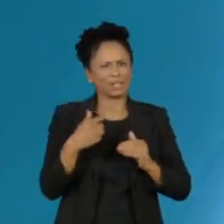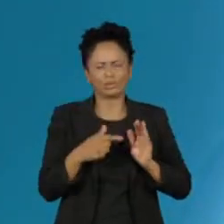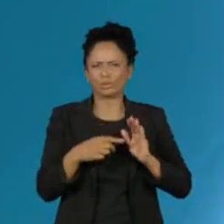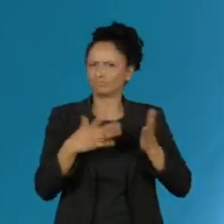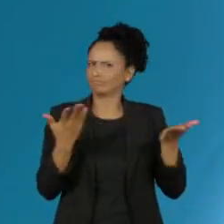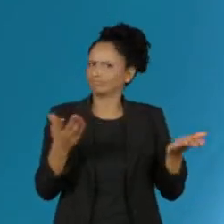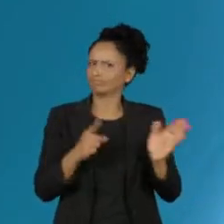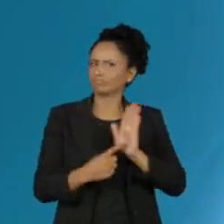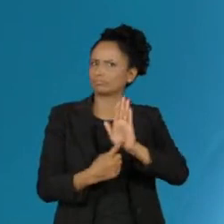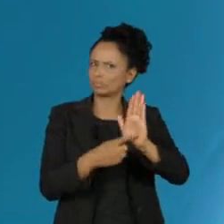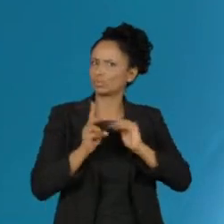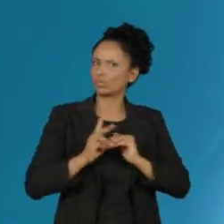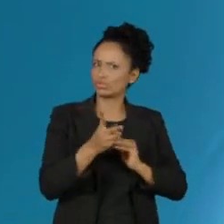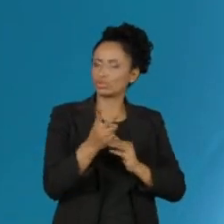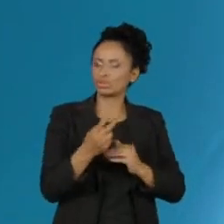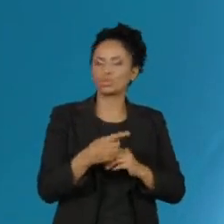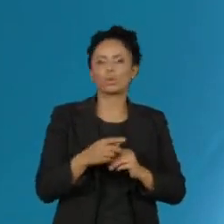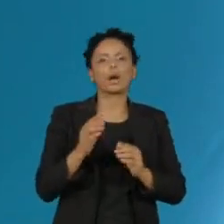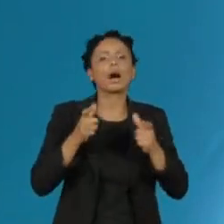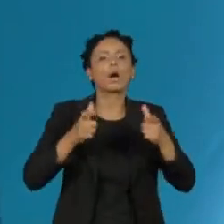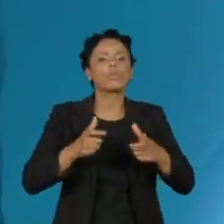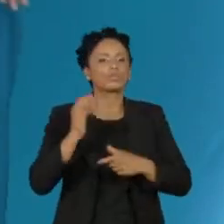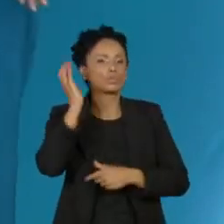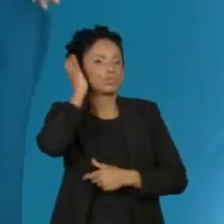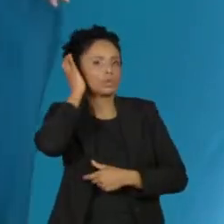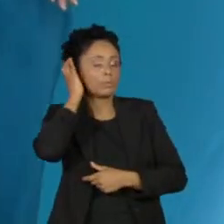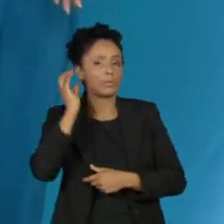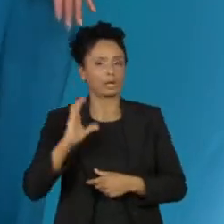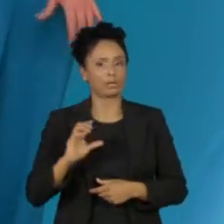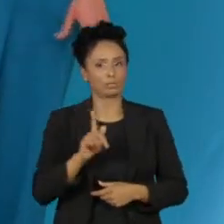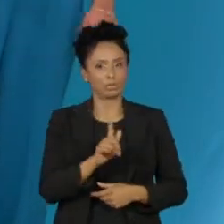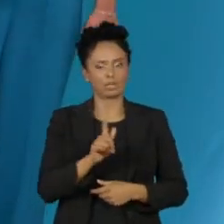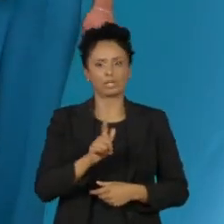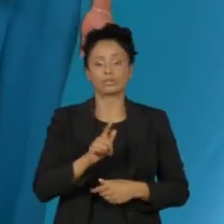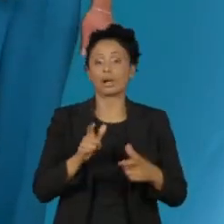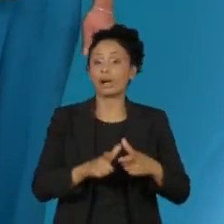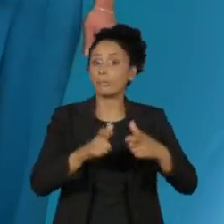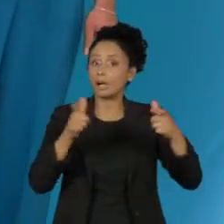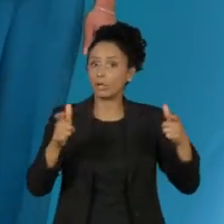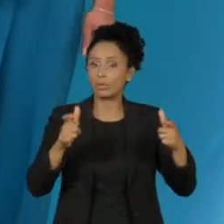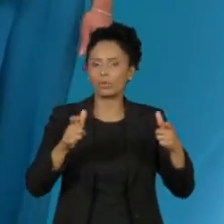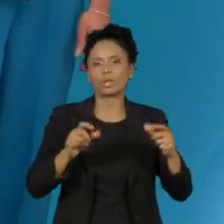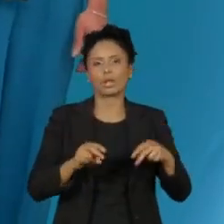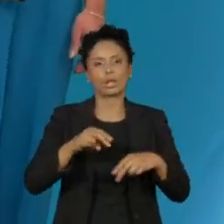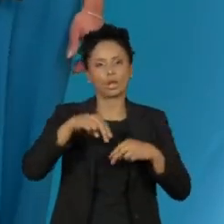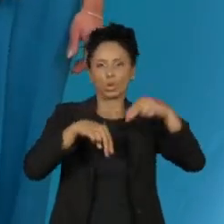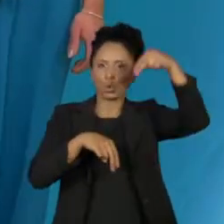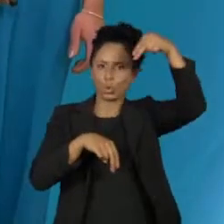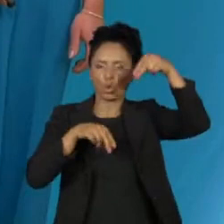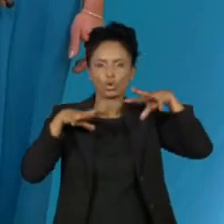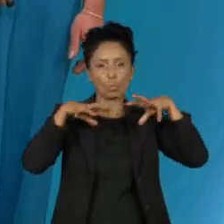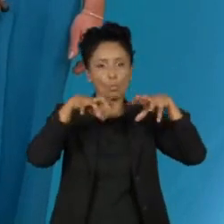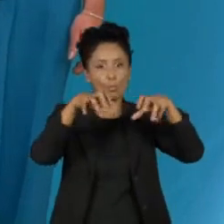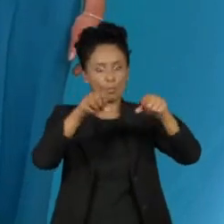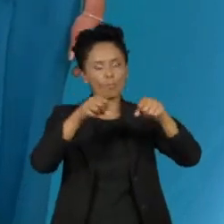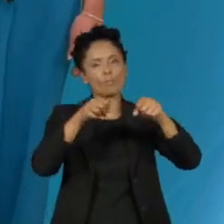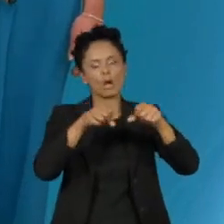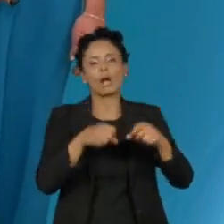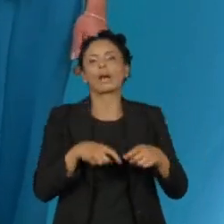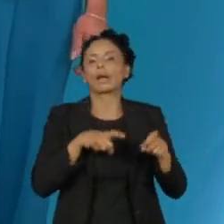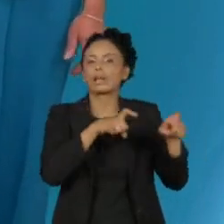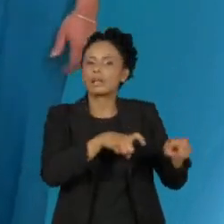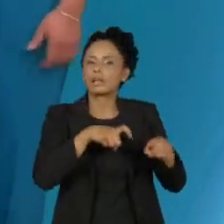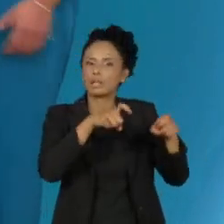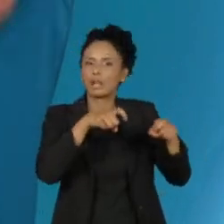entre Cuiabá e também Campo Grande. Não chove na maior parte do norte do Brasil e também no interior do Nordeste. Mas